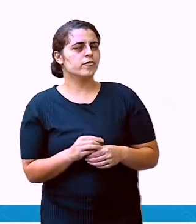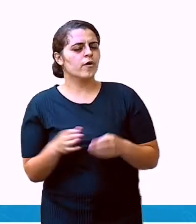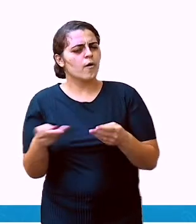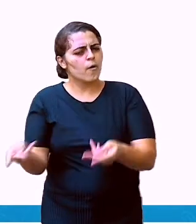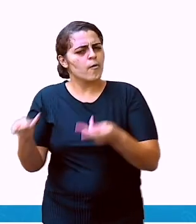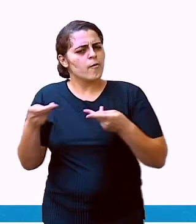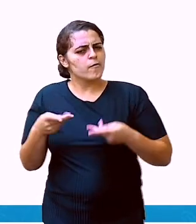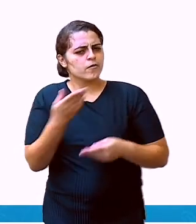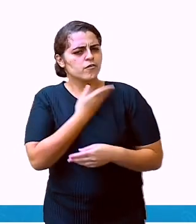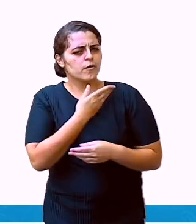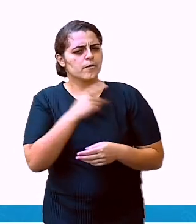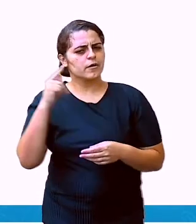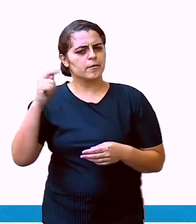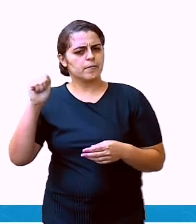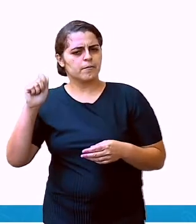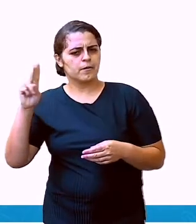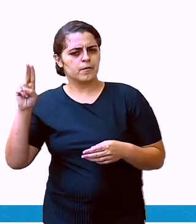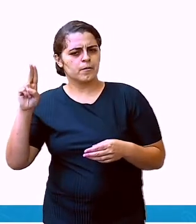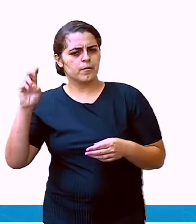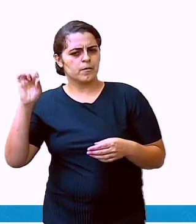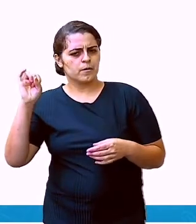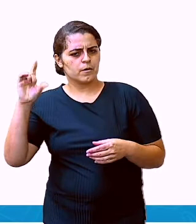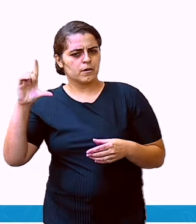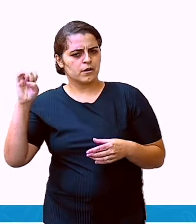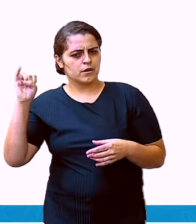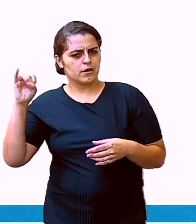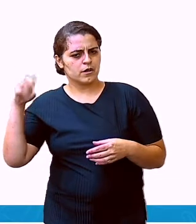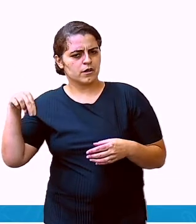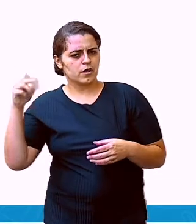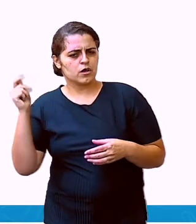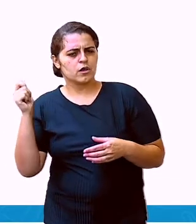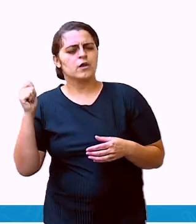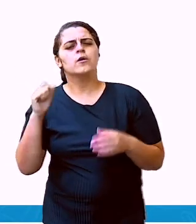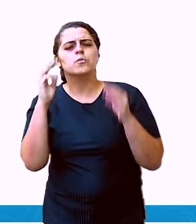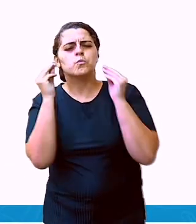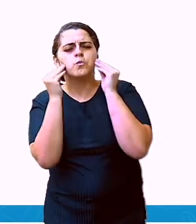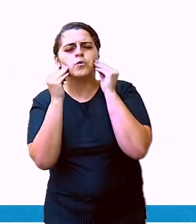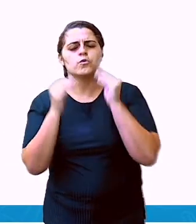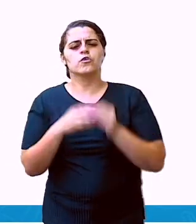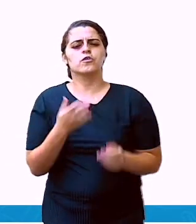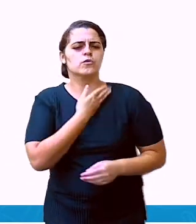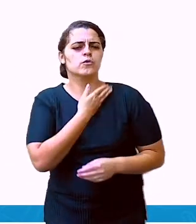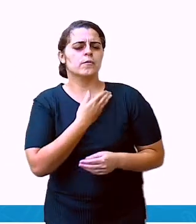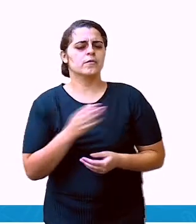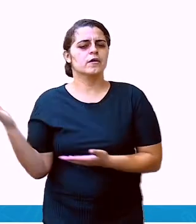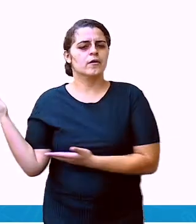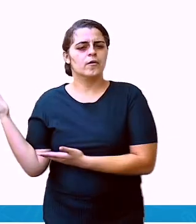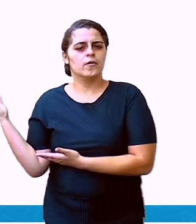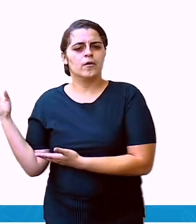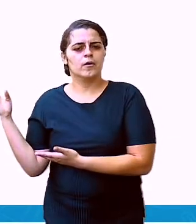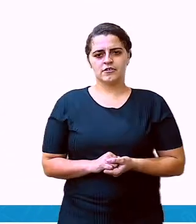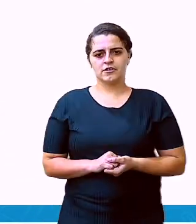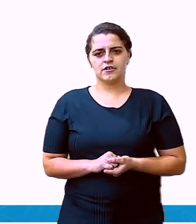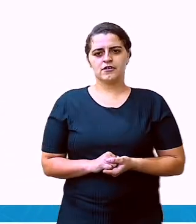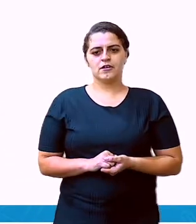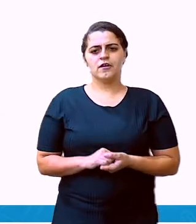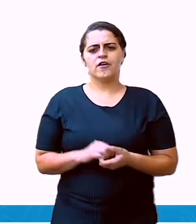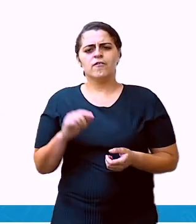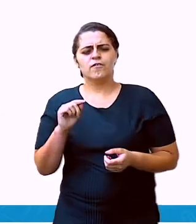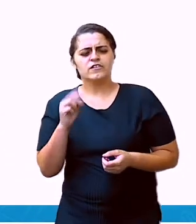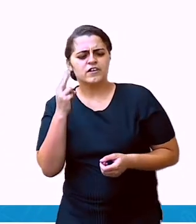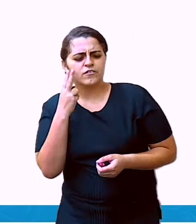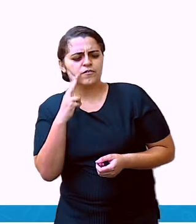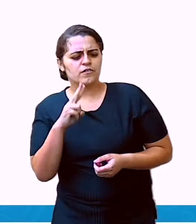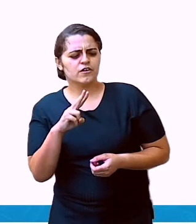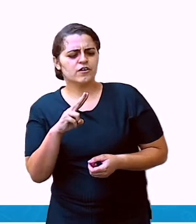a Paulinha também. Um beijinho de sua amiga Talita. Olha, colocou a data. Vocês